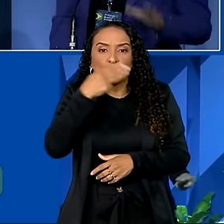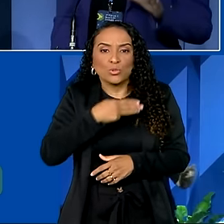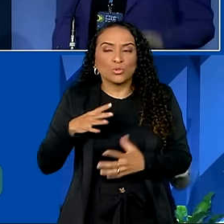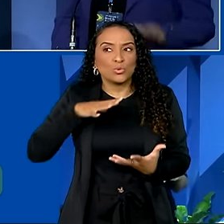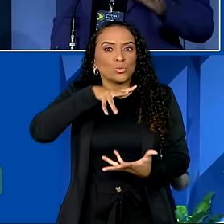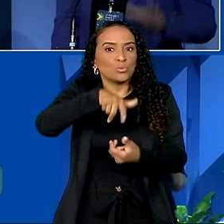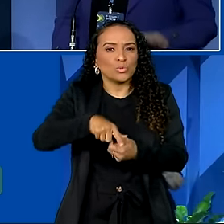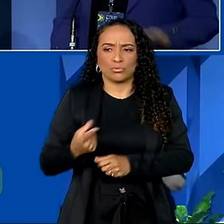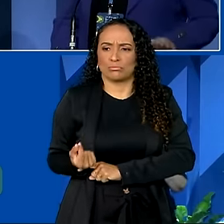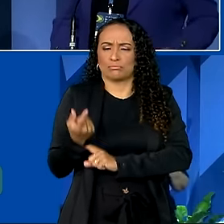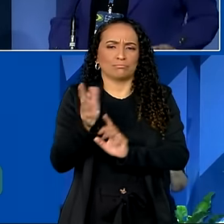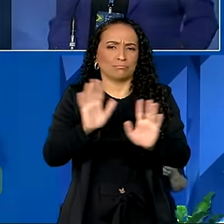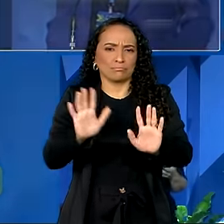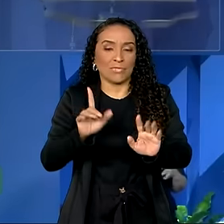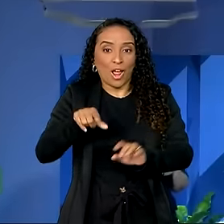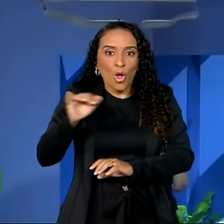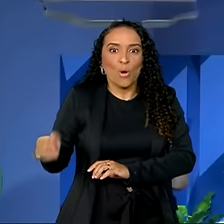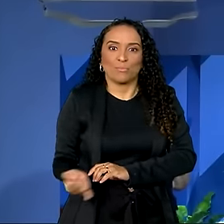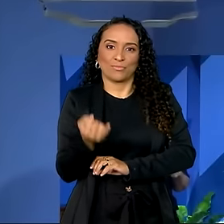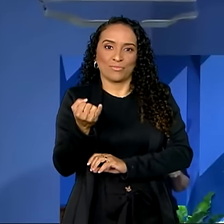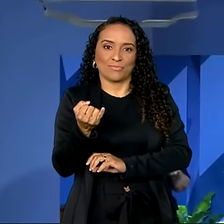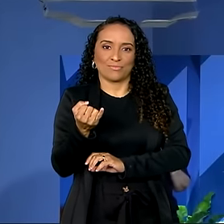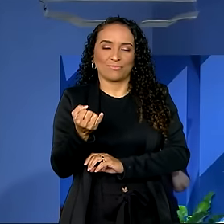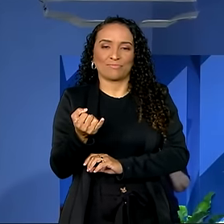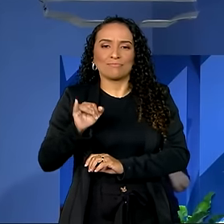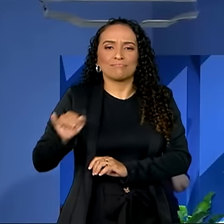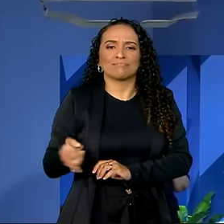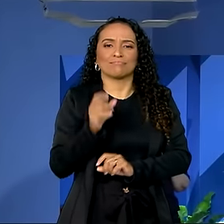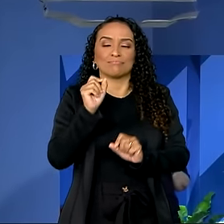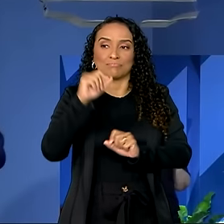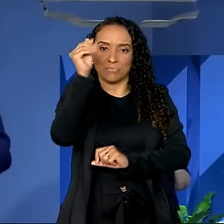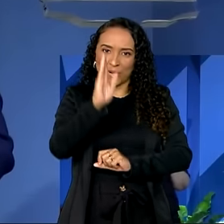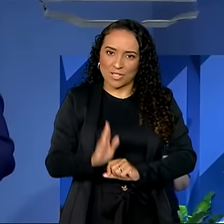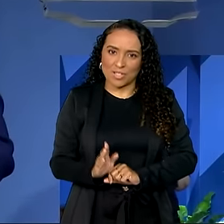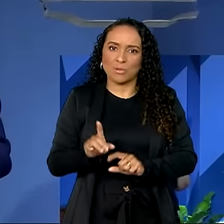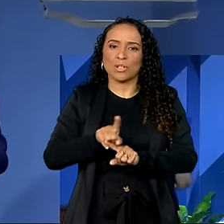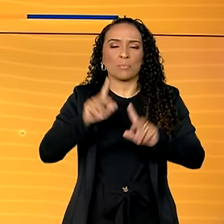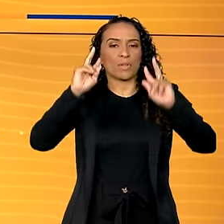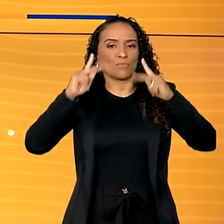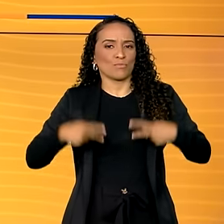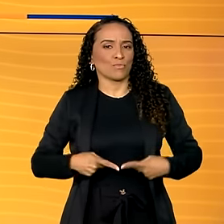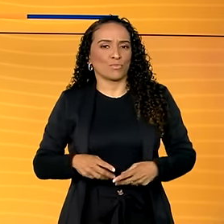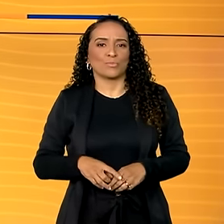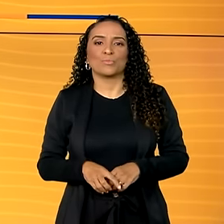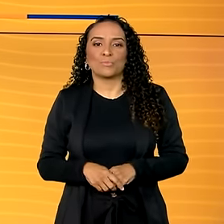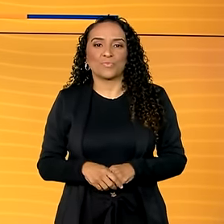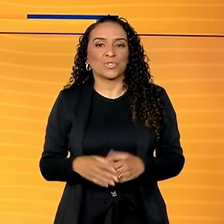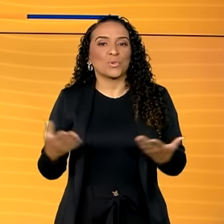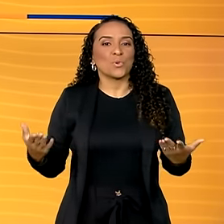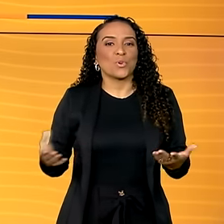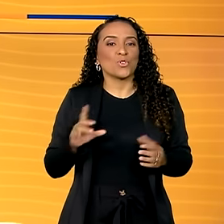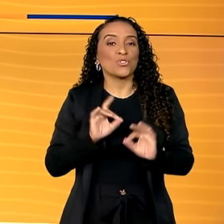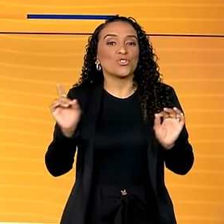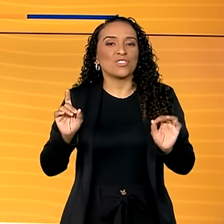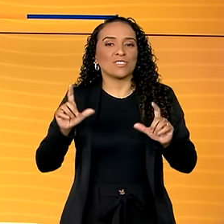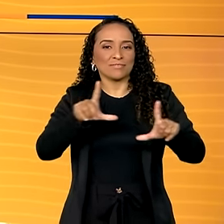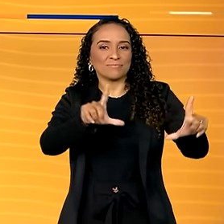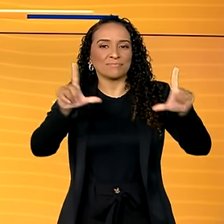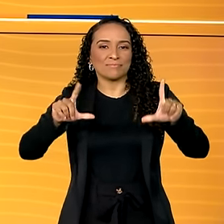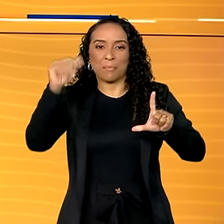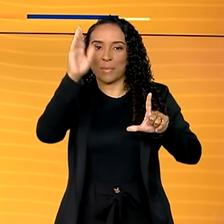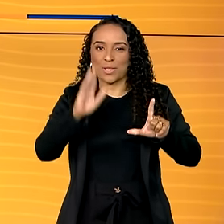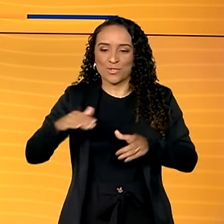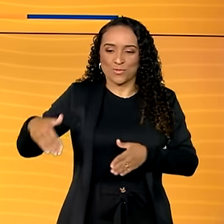custo. Vemos aí uma grande oportunidade, oportunidade para o Brasil, para a humanidade. E hoje é dia do nosso quadro